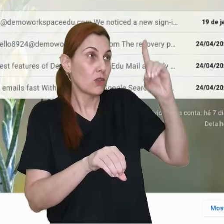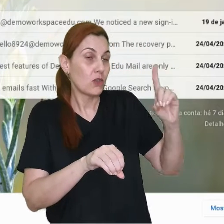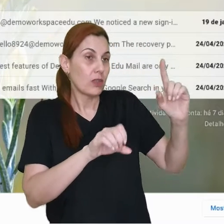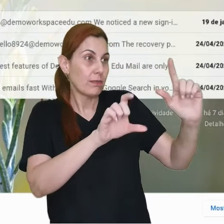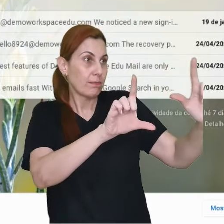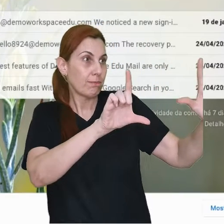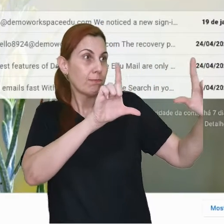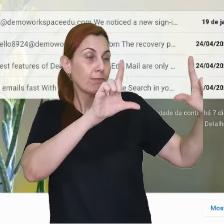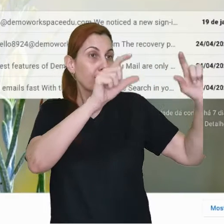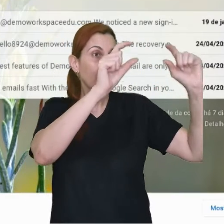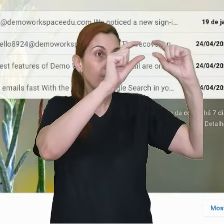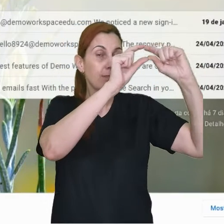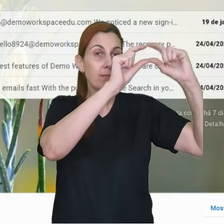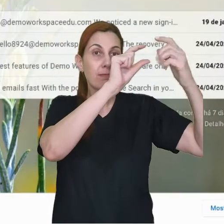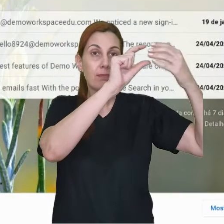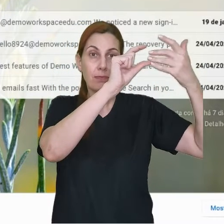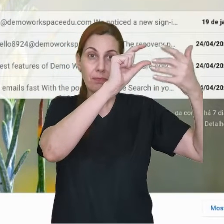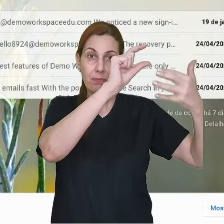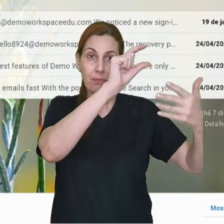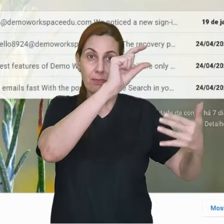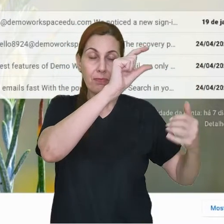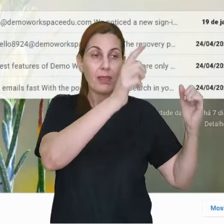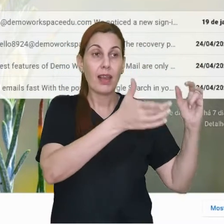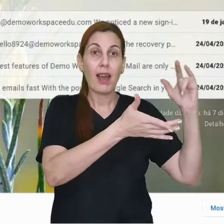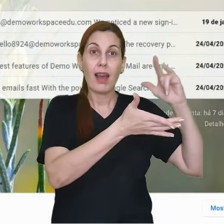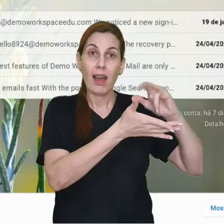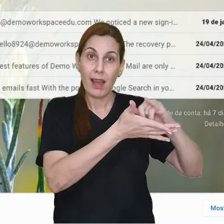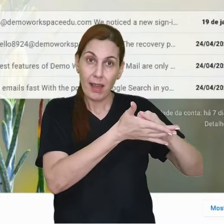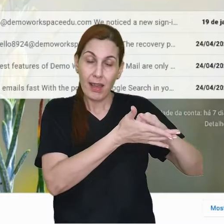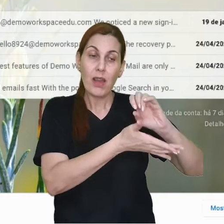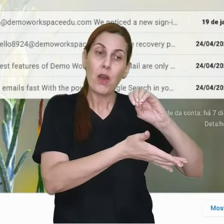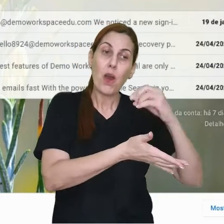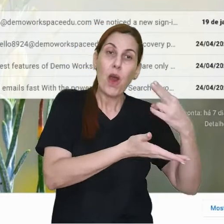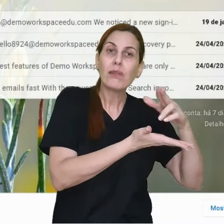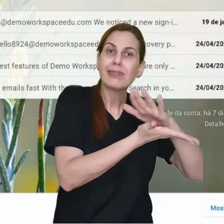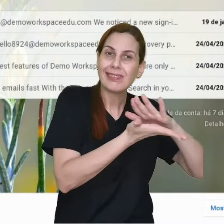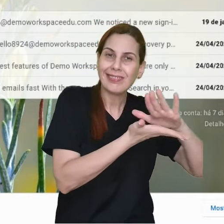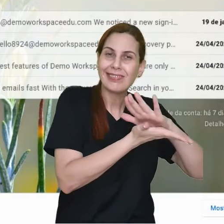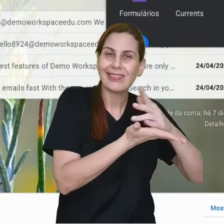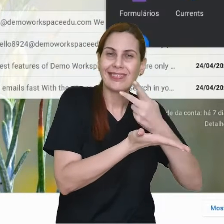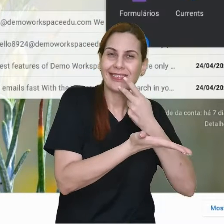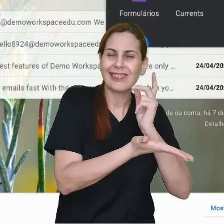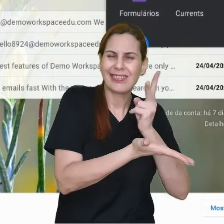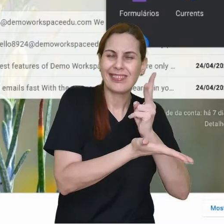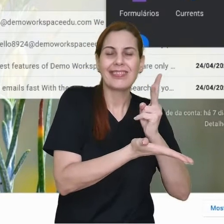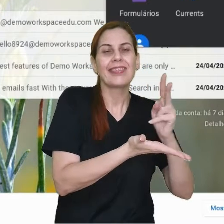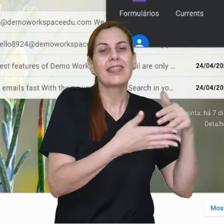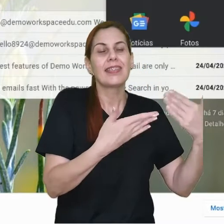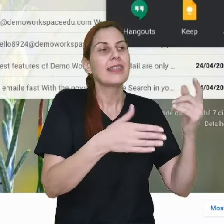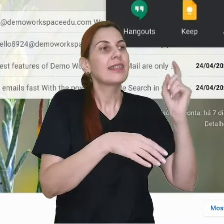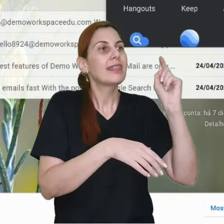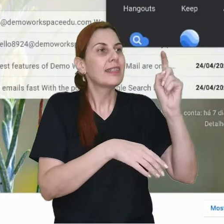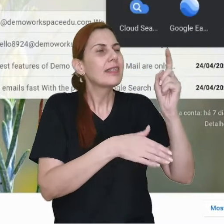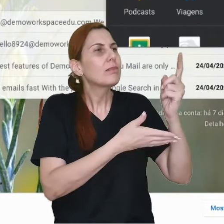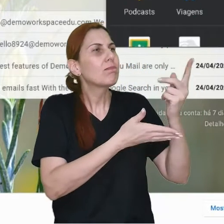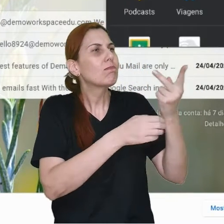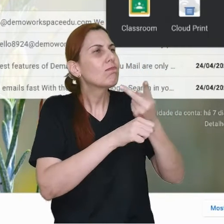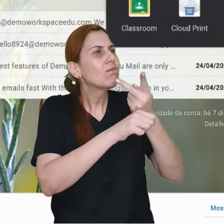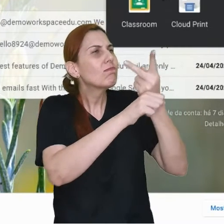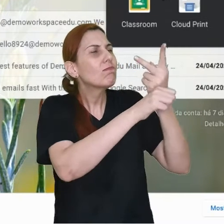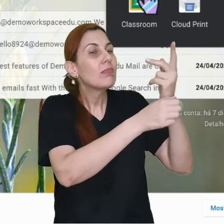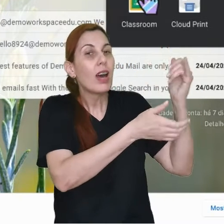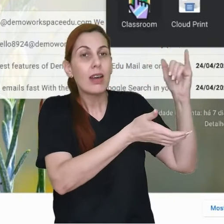no menu dos app, ou como eu costumo dizer, dos brigadeiros, tá? Clico aqui, procuro o